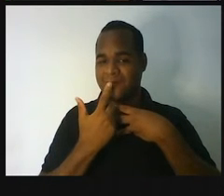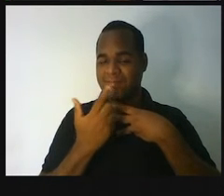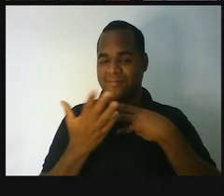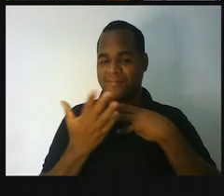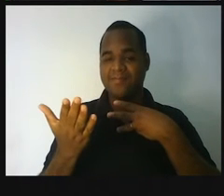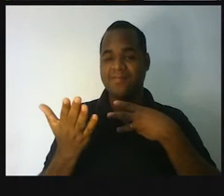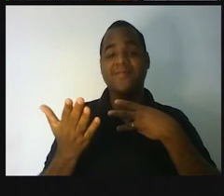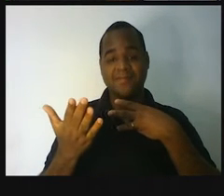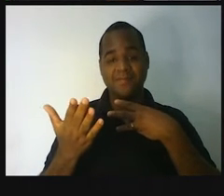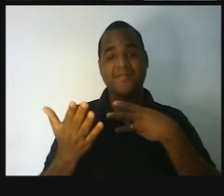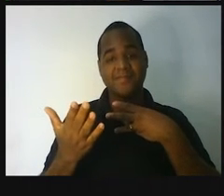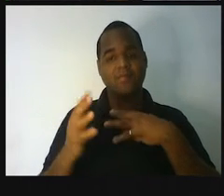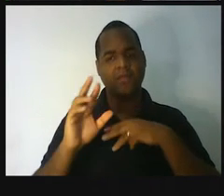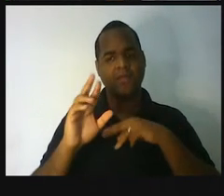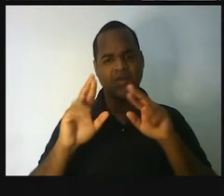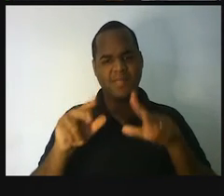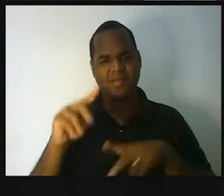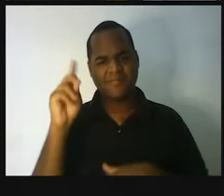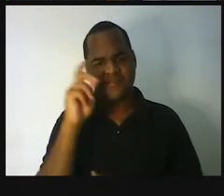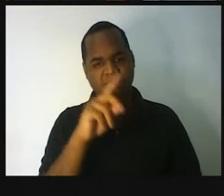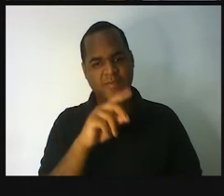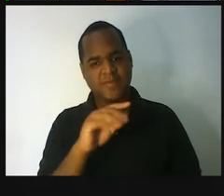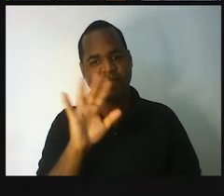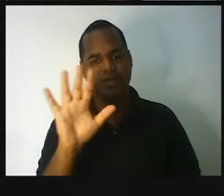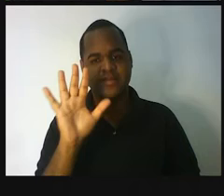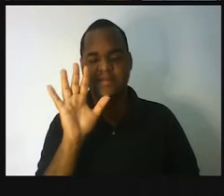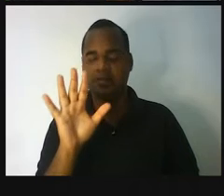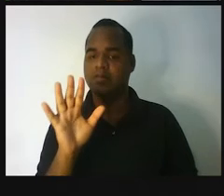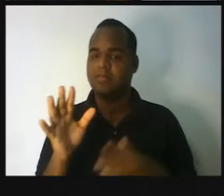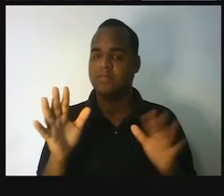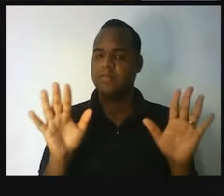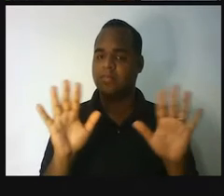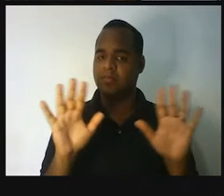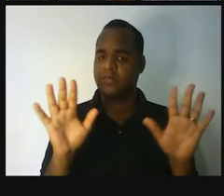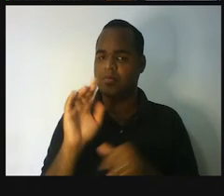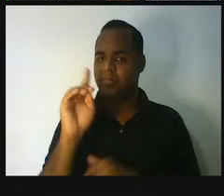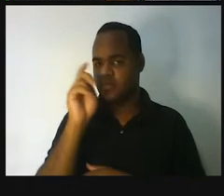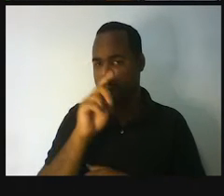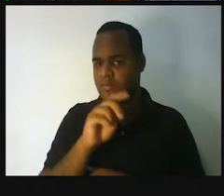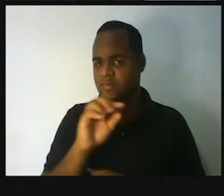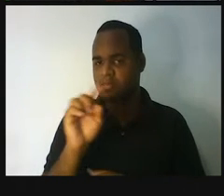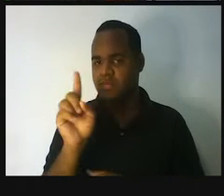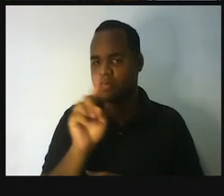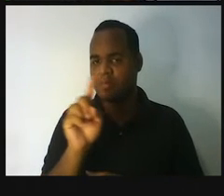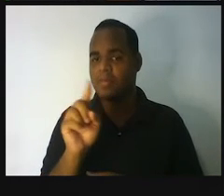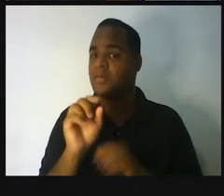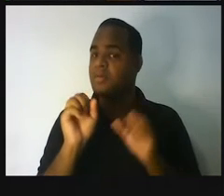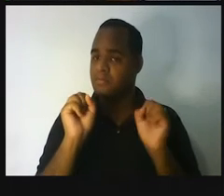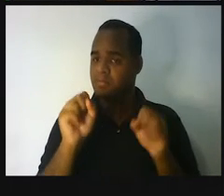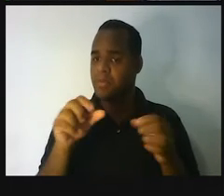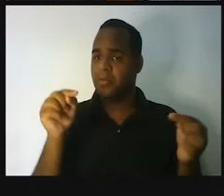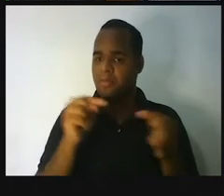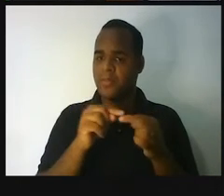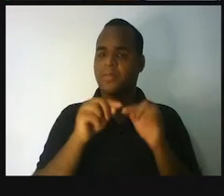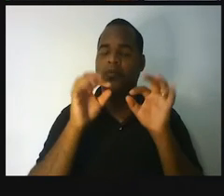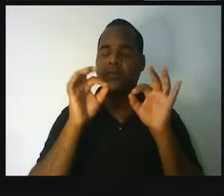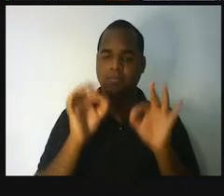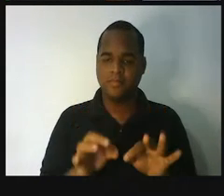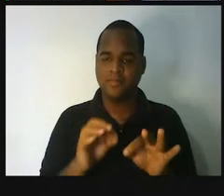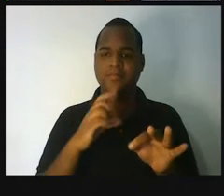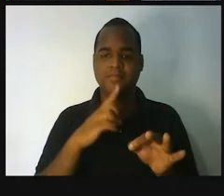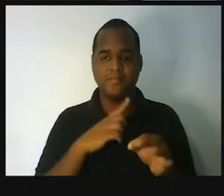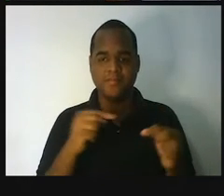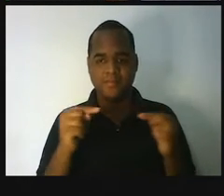ser um negócio muito difícil e, na verdade, não é. Porque funciona da mesma forma